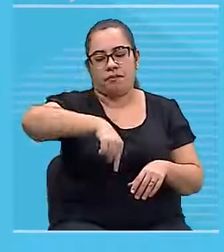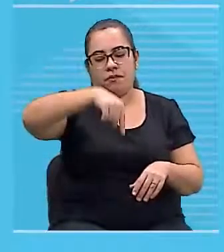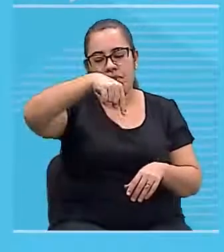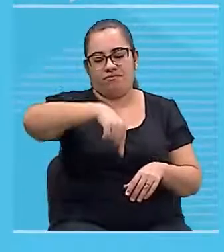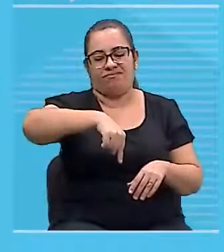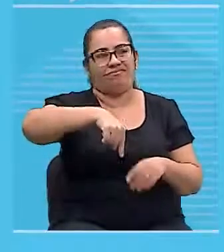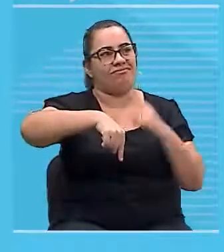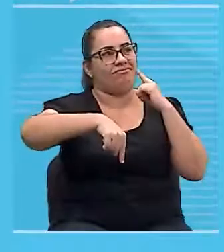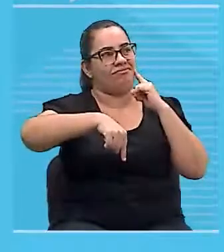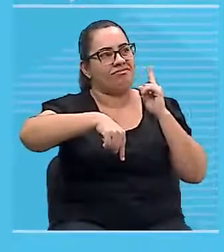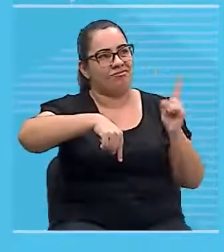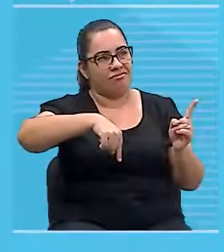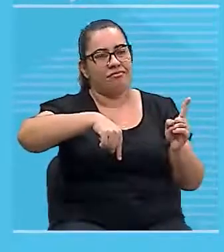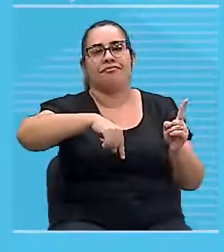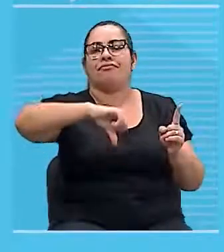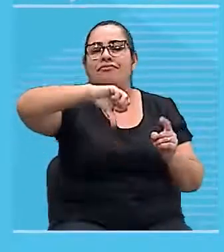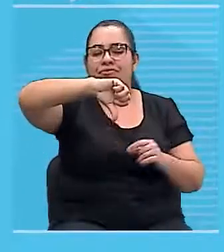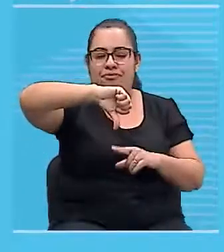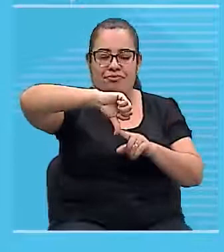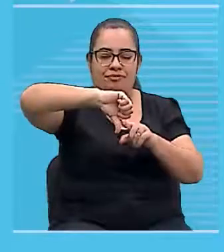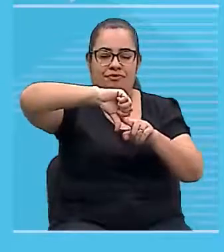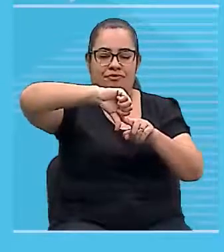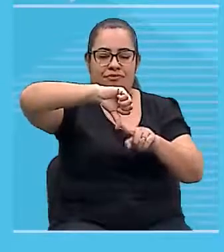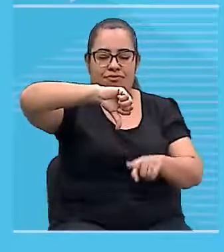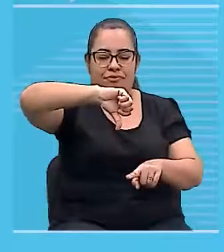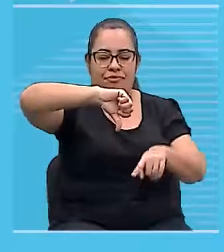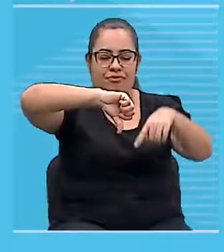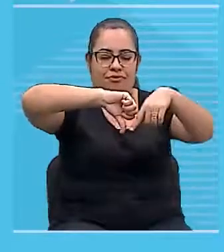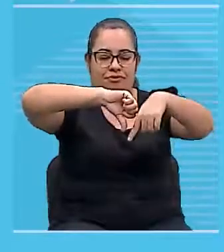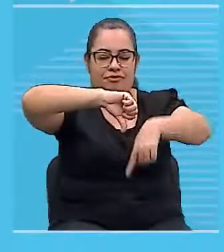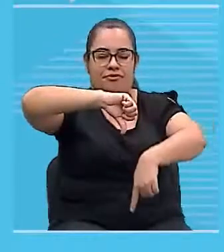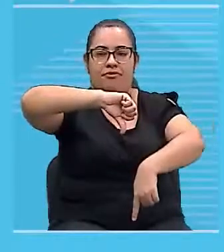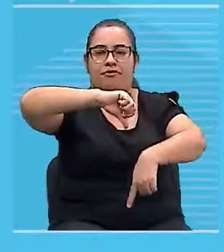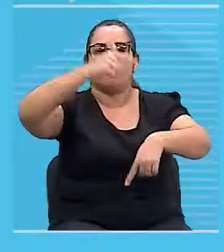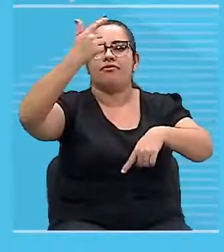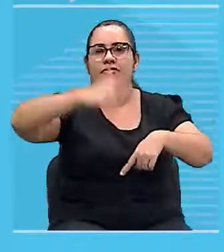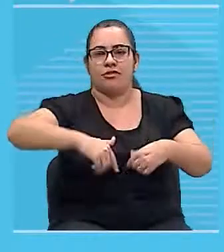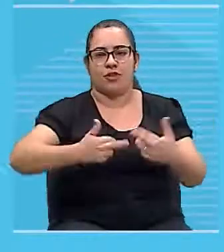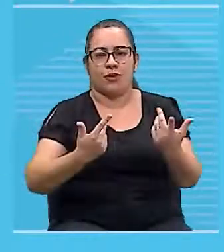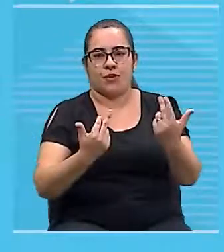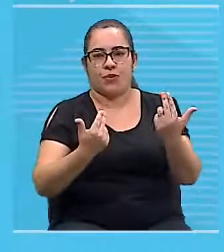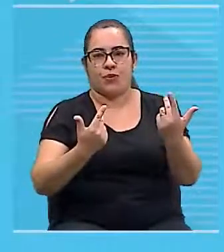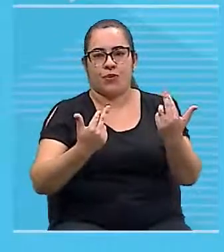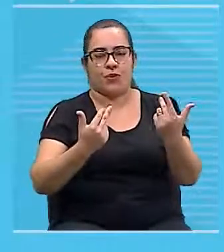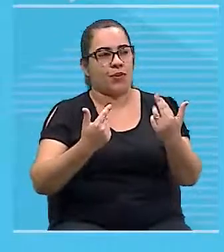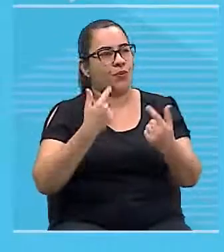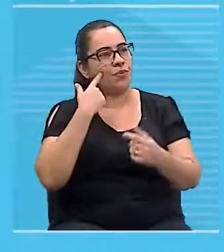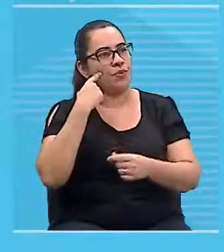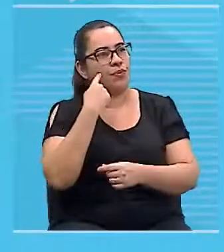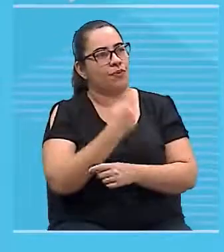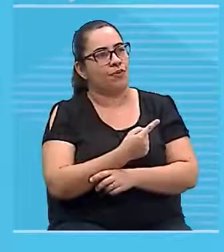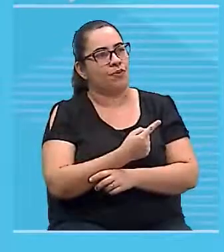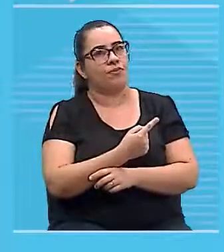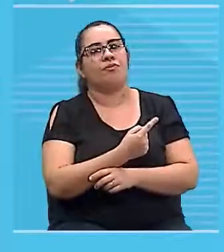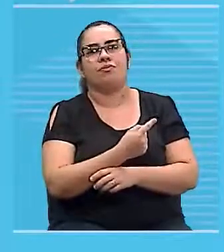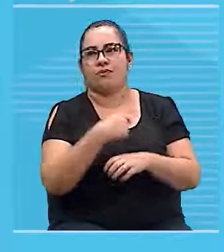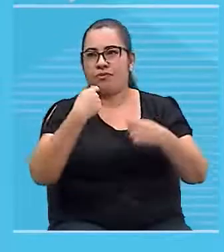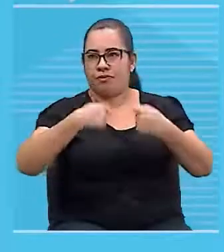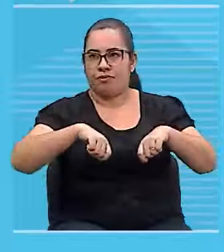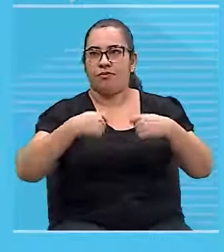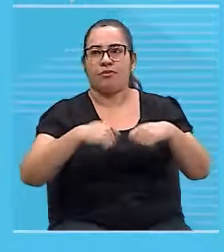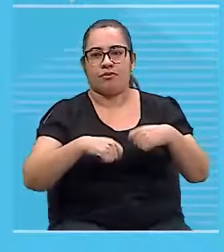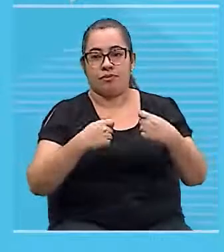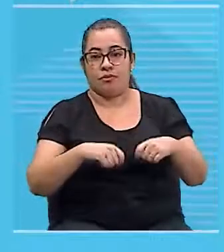Então, o polegar também tem que estar para baixo. Certo? O polegar tem que seguir